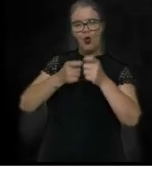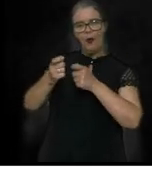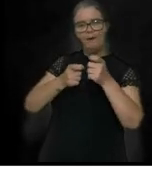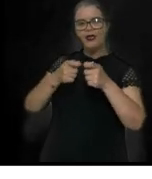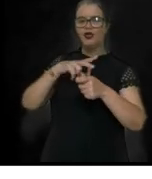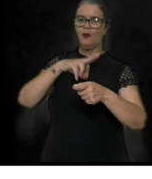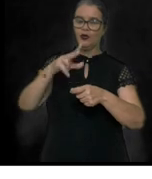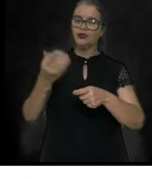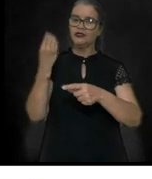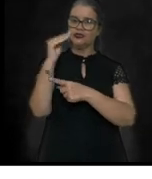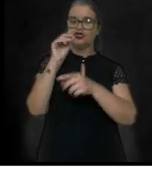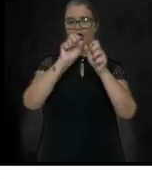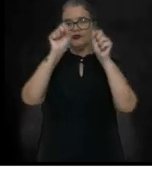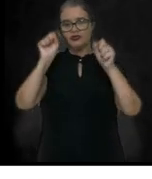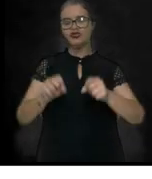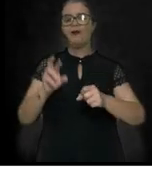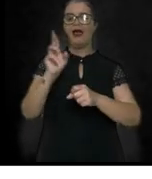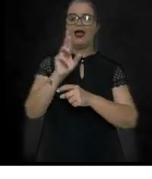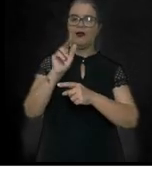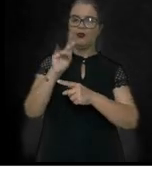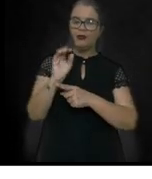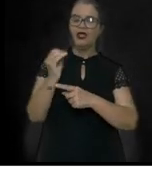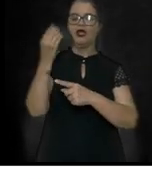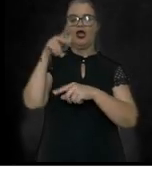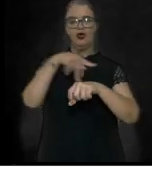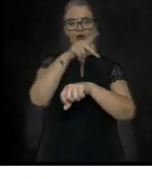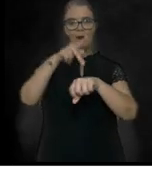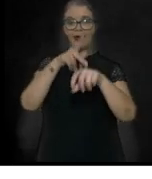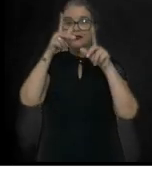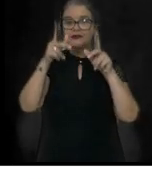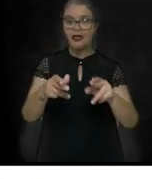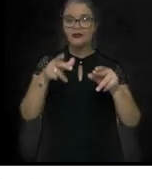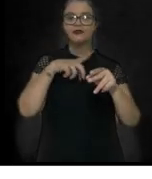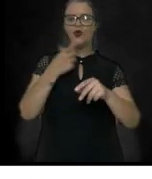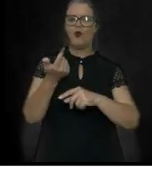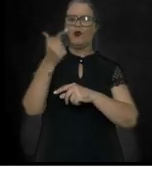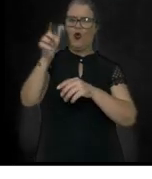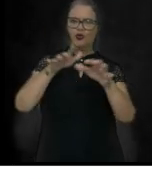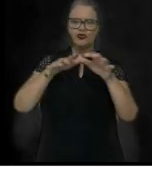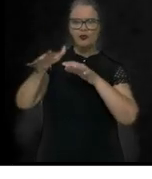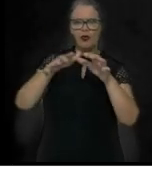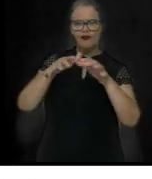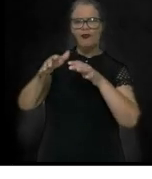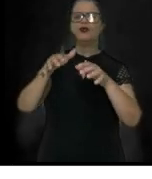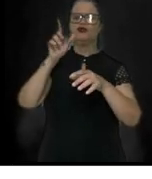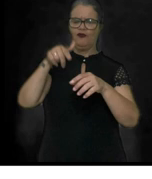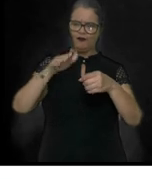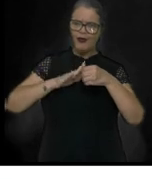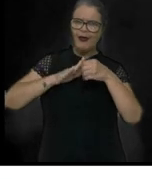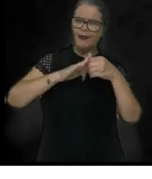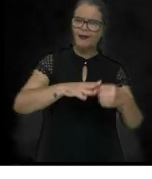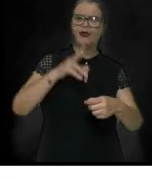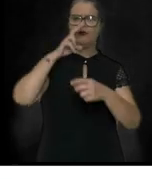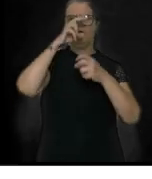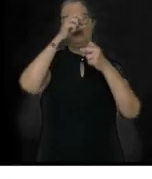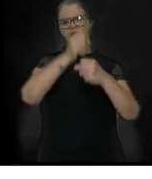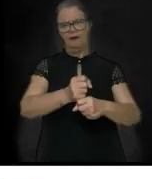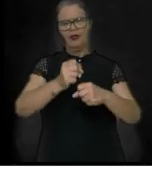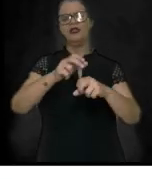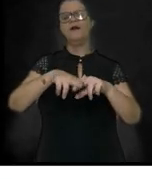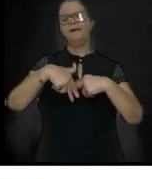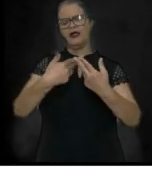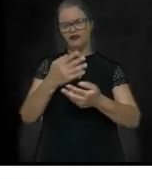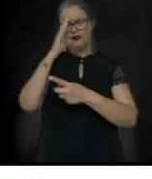republicano no país. Assim como outros movimentos, foi reprimido fortemente pelas forças militares do